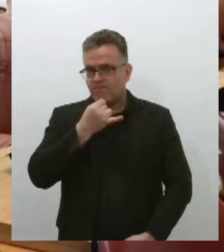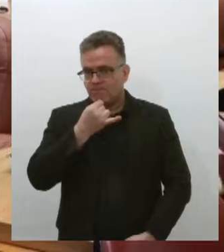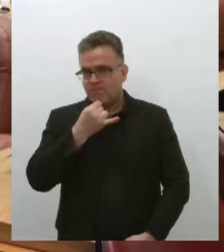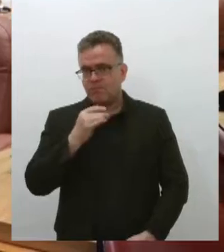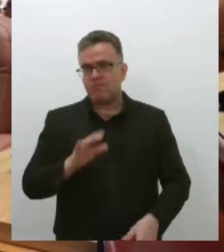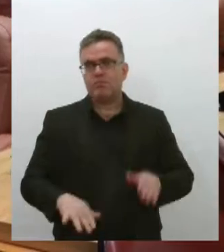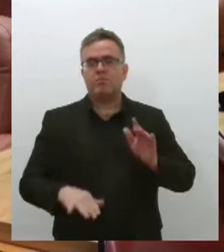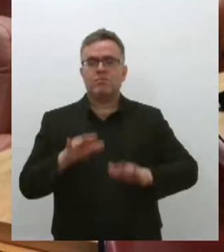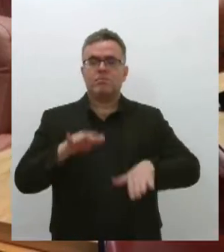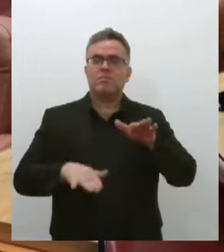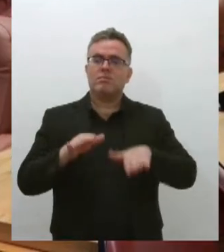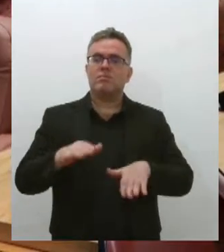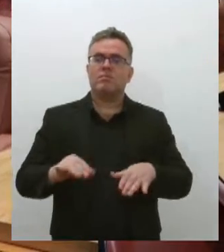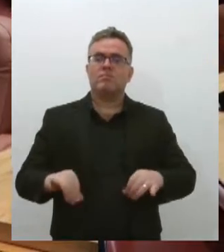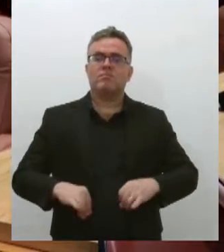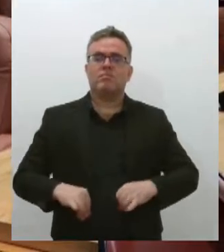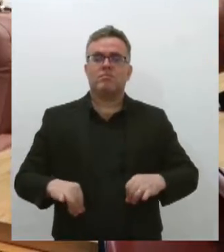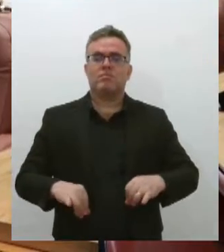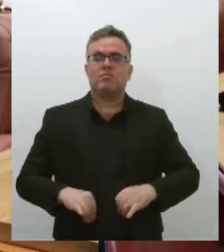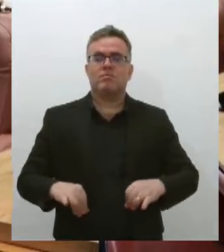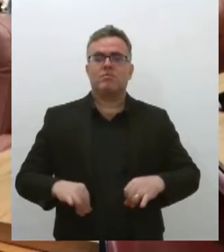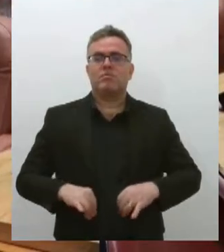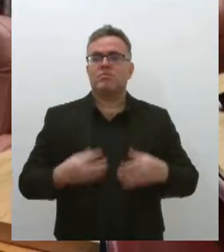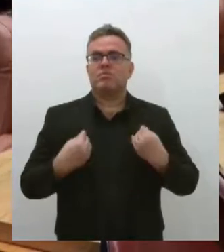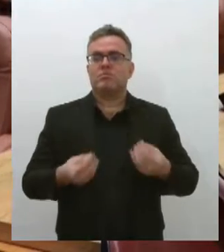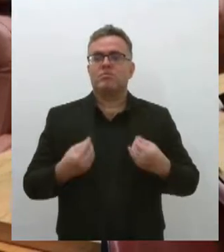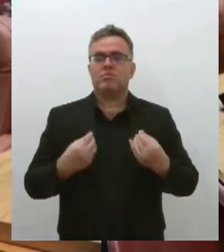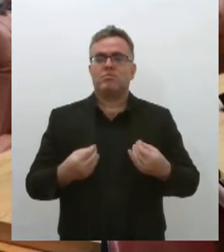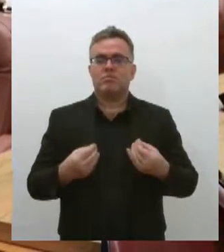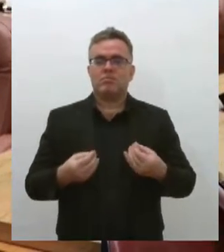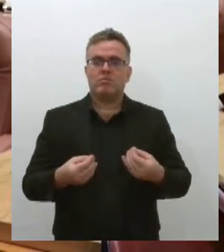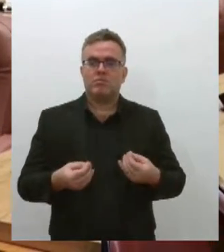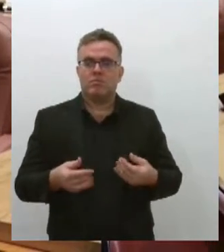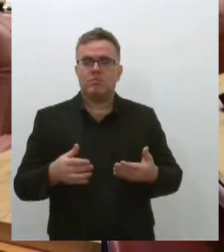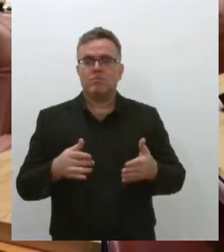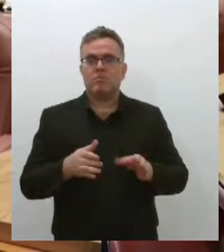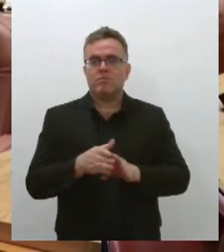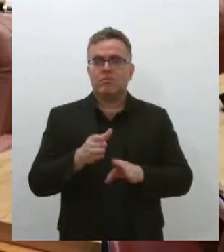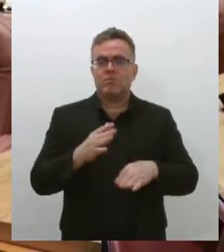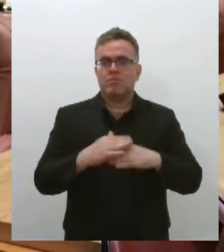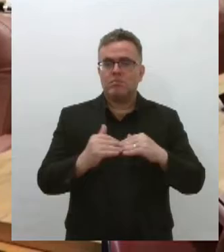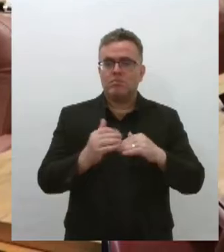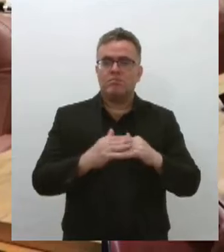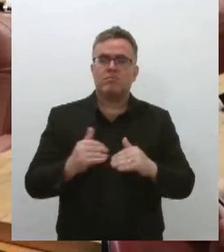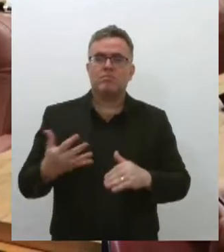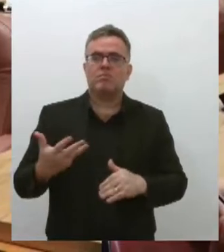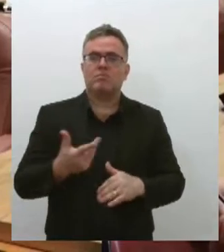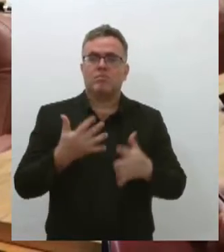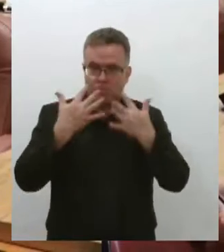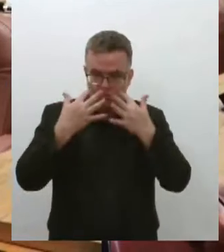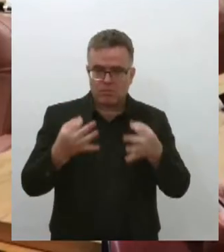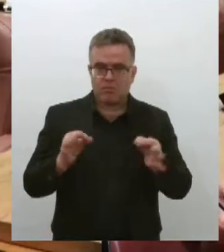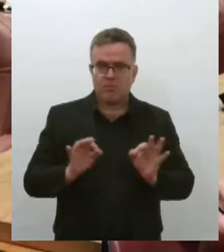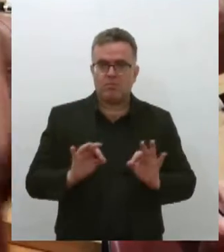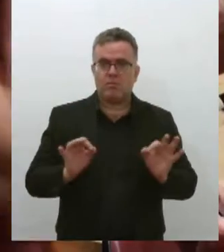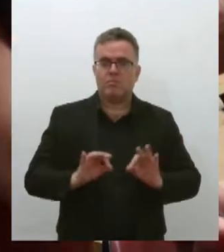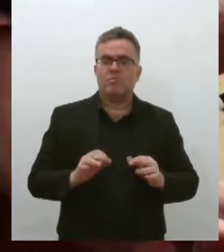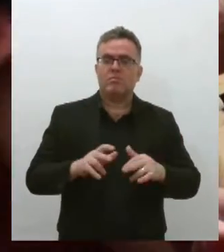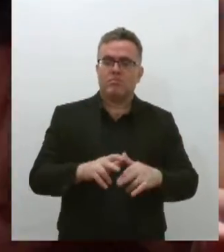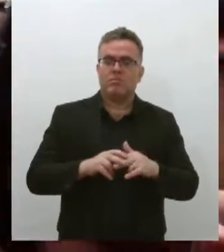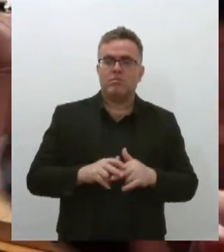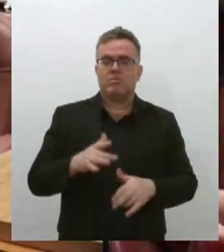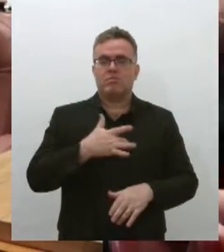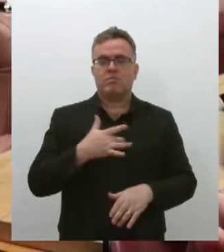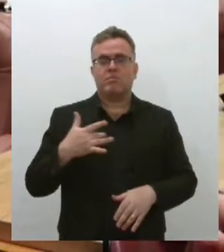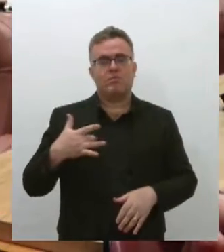pessoas sofrem tanto e não tem, pelo menos, uma palavra de acalento, uma atenção maior. Então, cuidar da saúde, como ele diz,